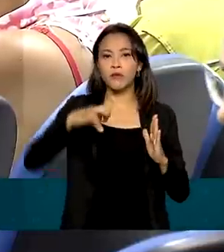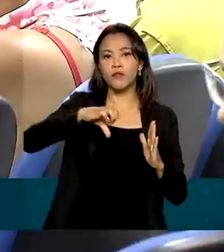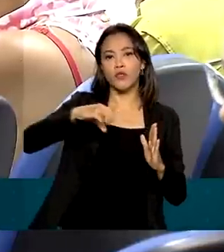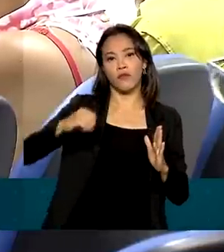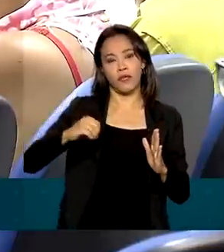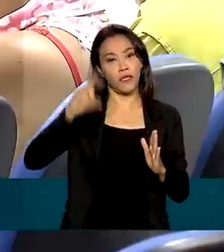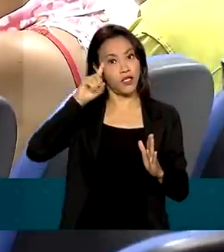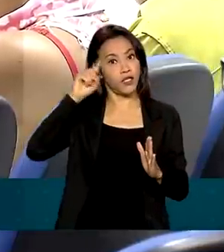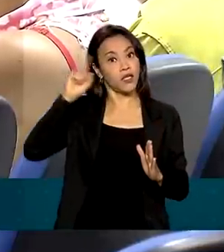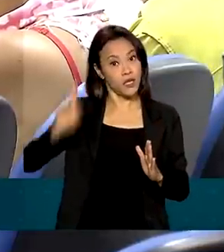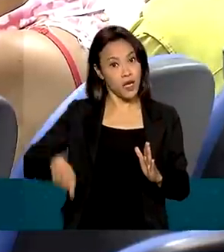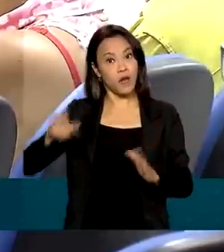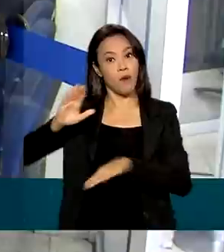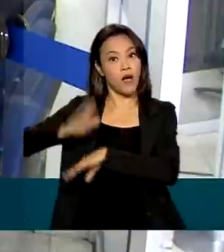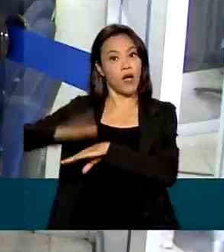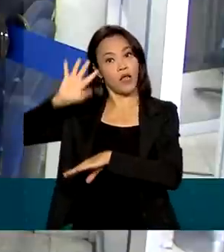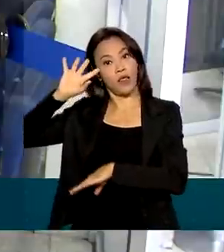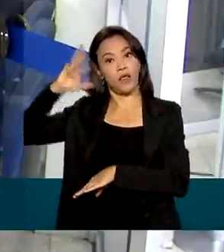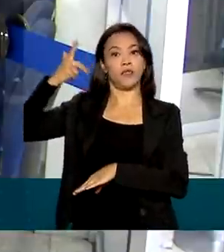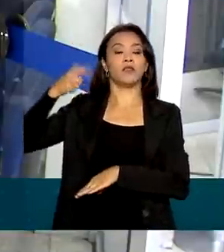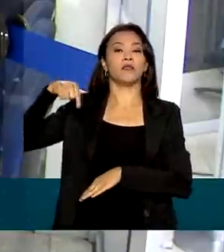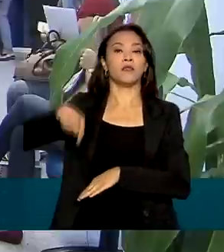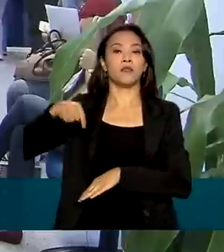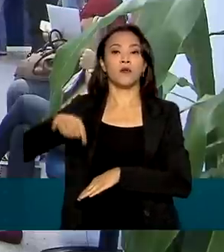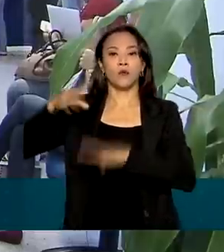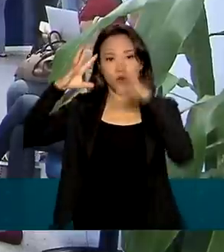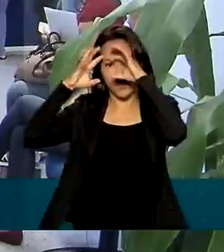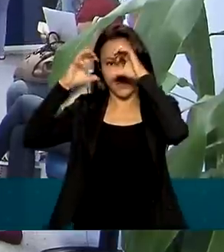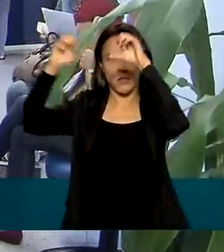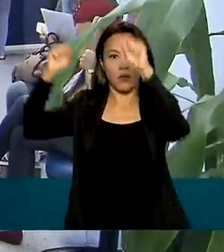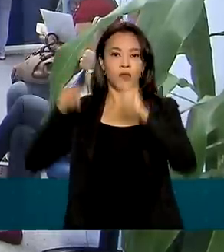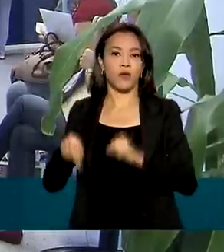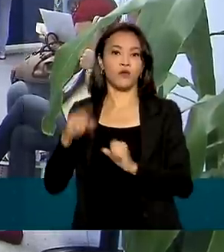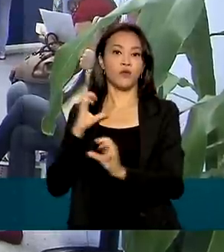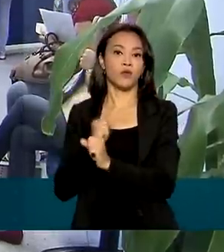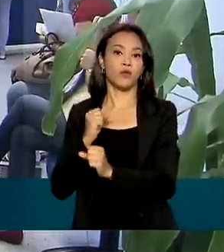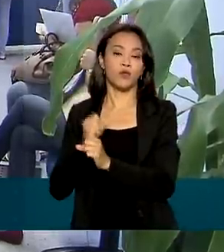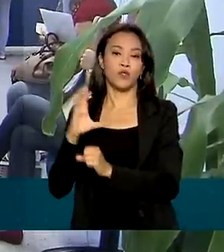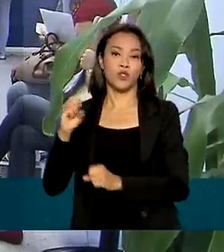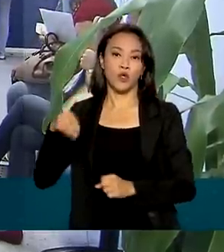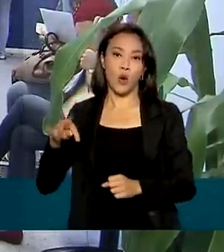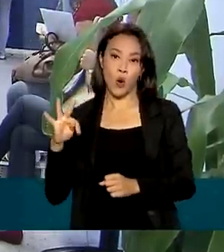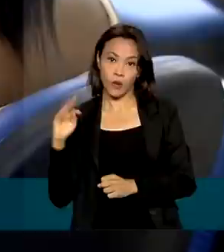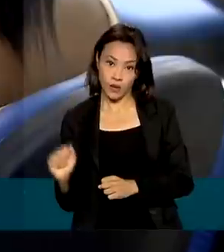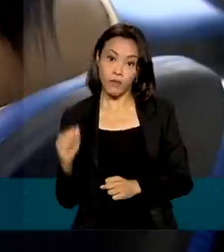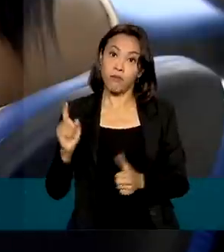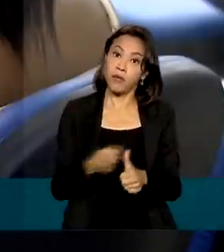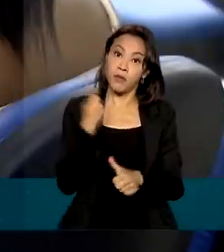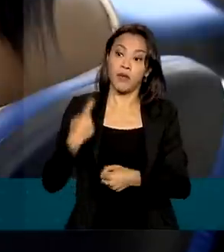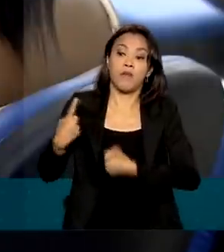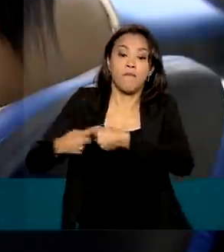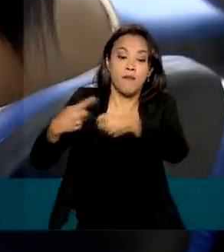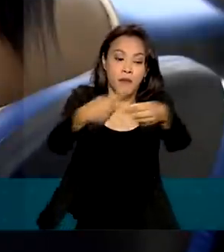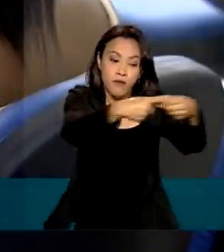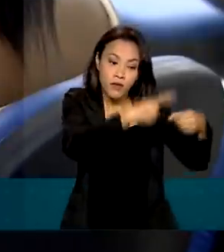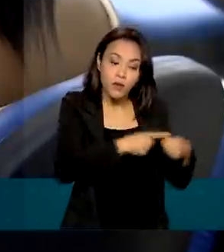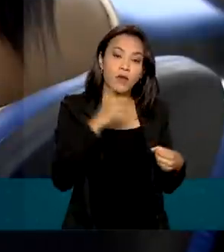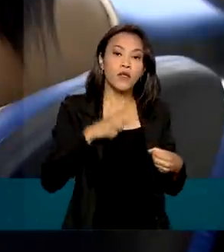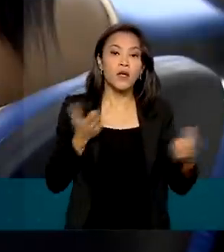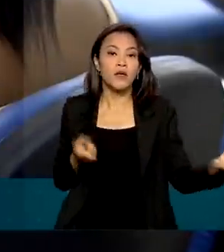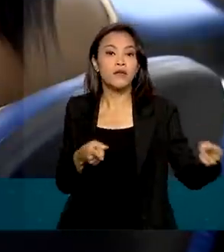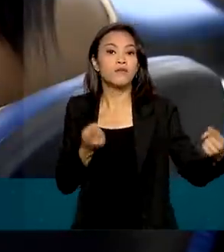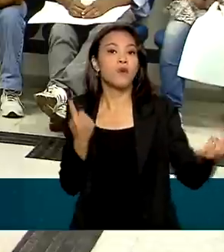decisão do Tribunal de Contas da União. Neste primeiro momento, o projeto piloto será realizado em prefeituras que possuem acordo de